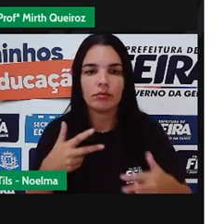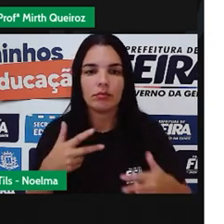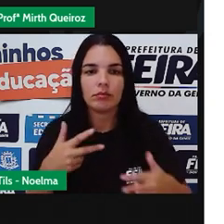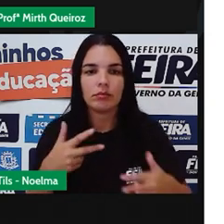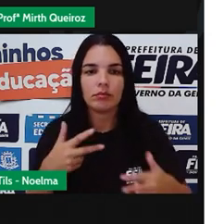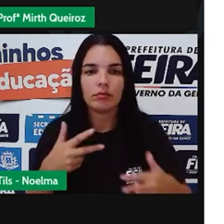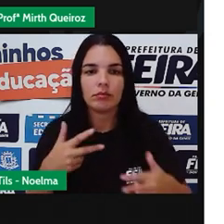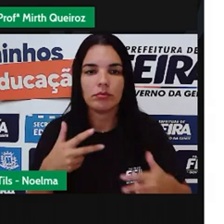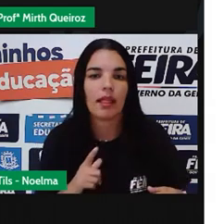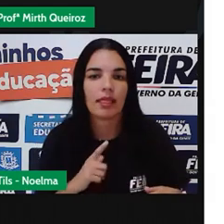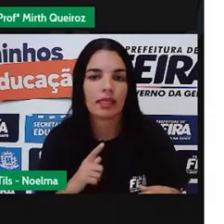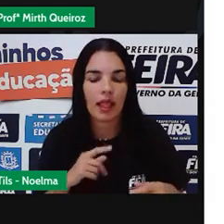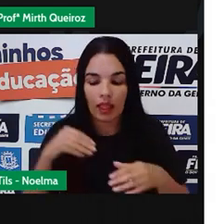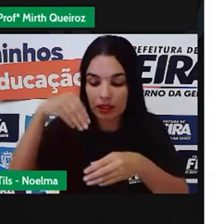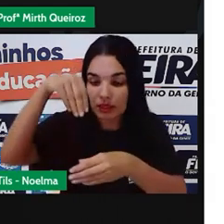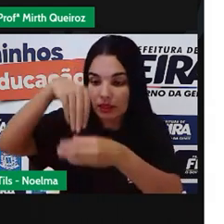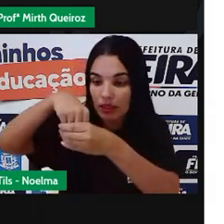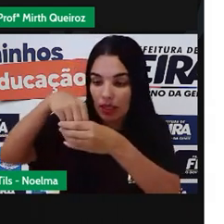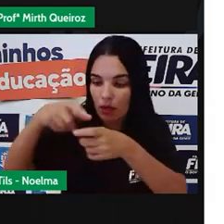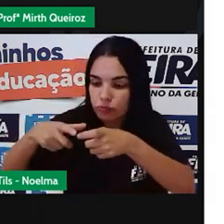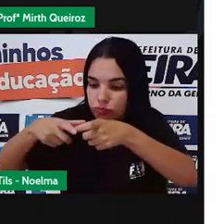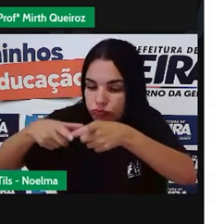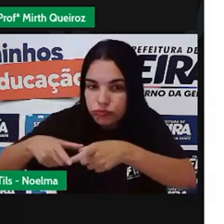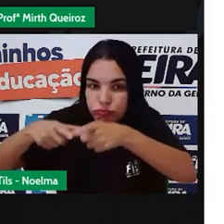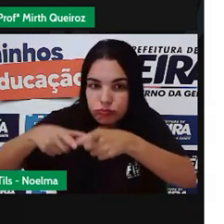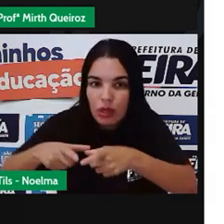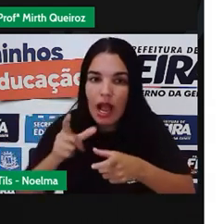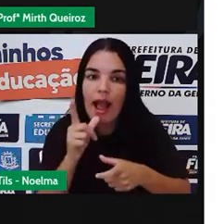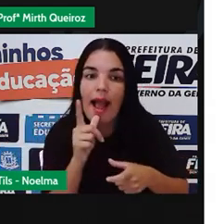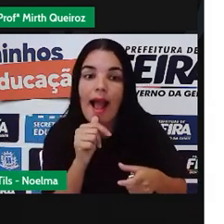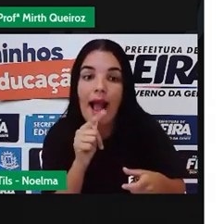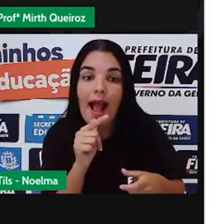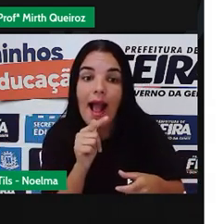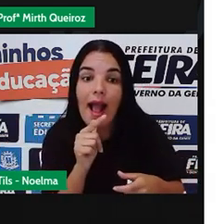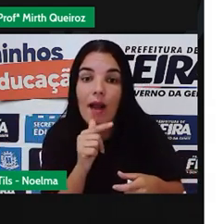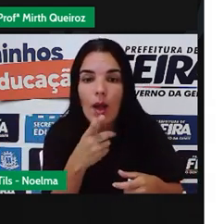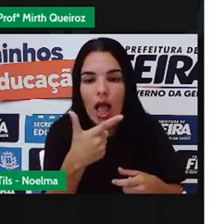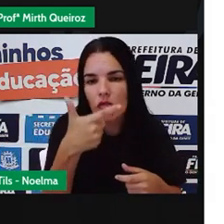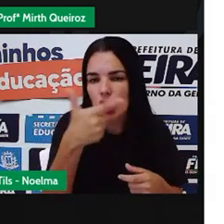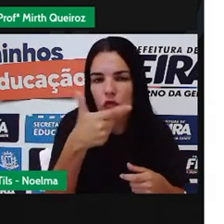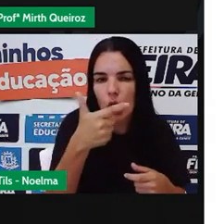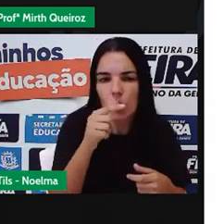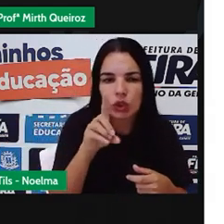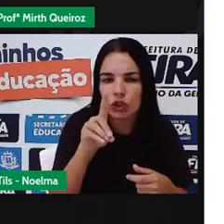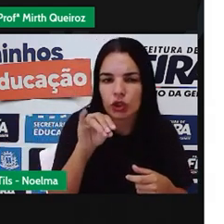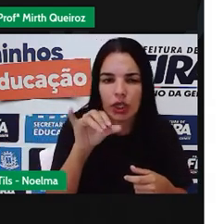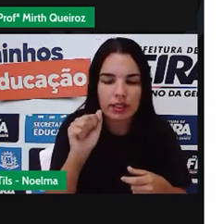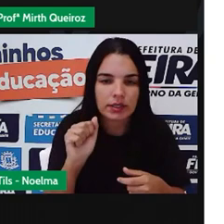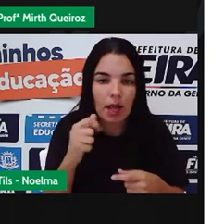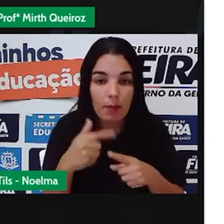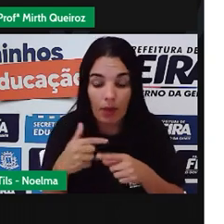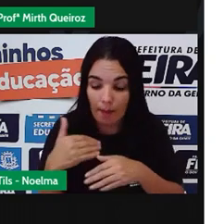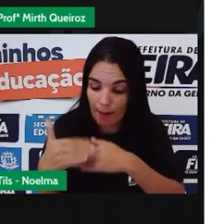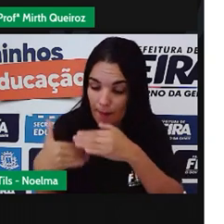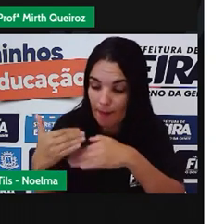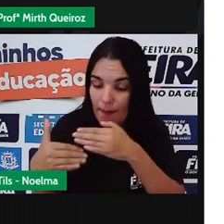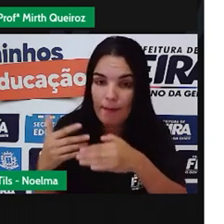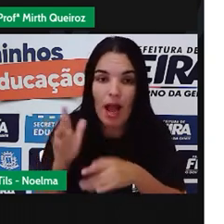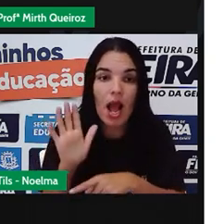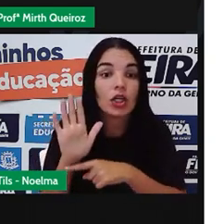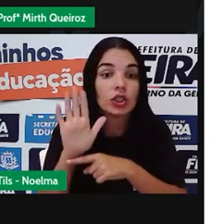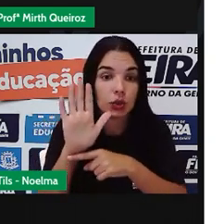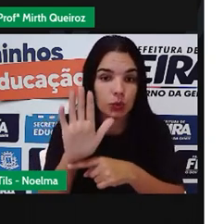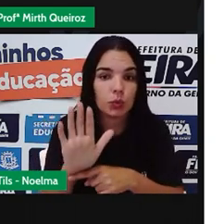ok? Em um recipiente com água por dois dias, pois isso ajuda muito no processo. Então, eu vou retirar as futuras